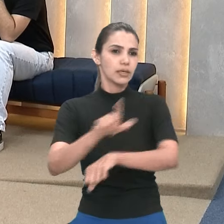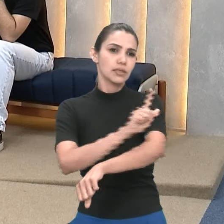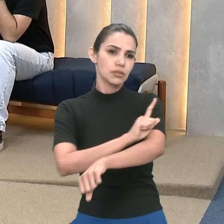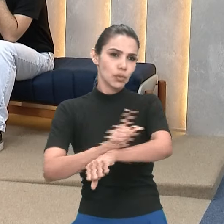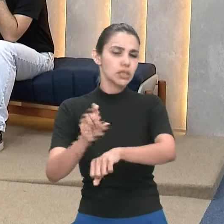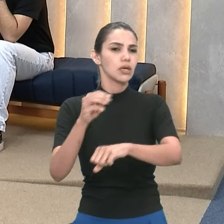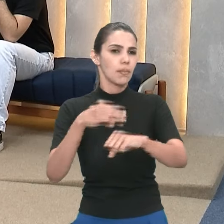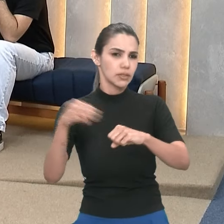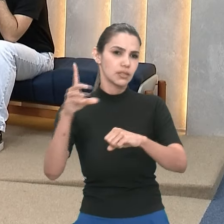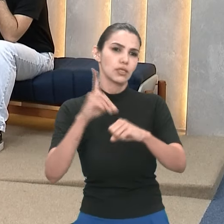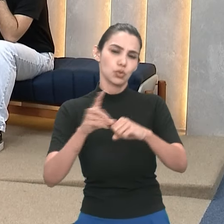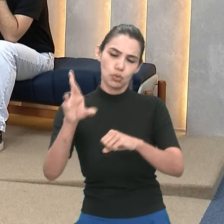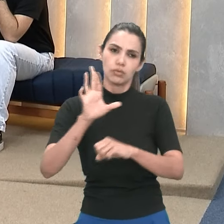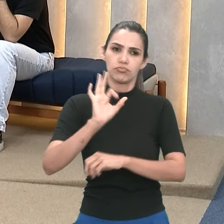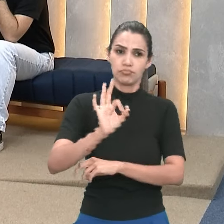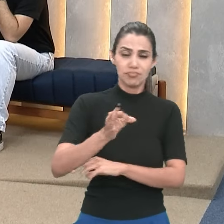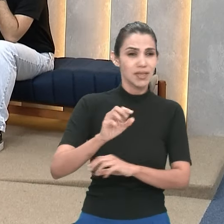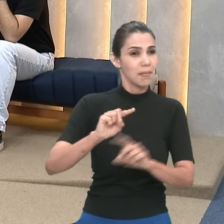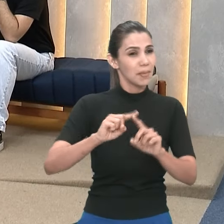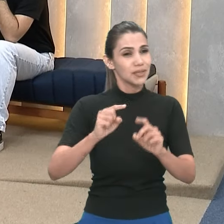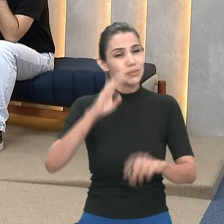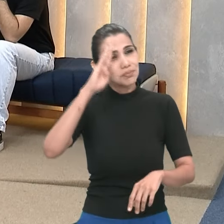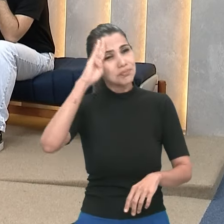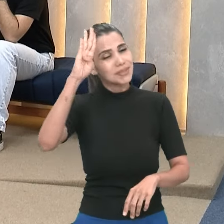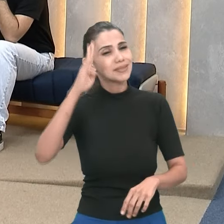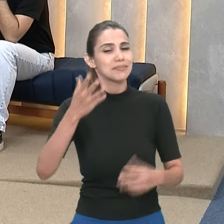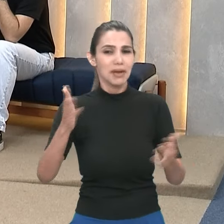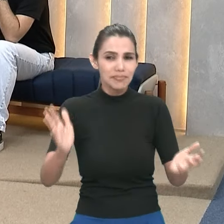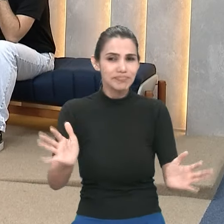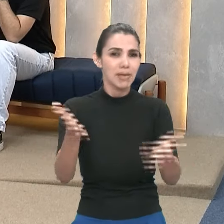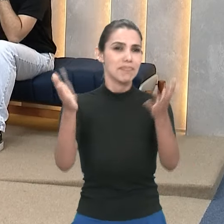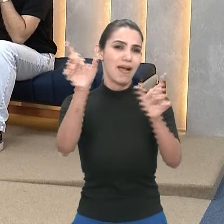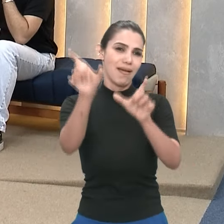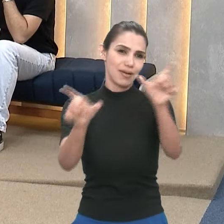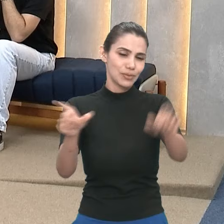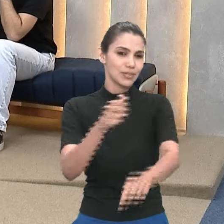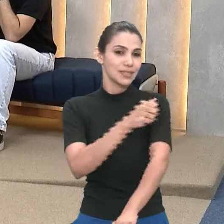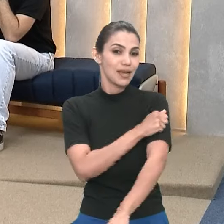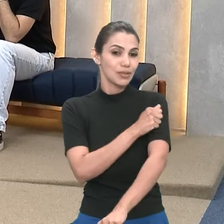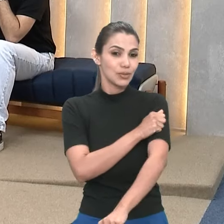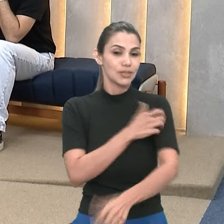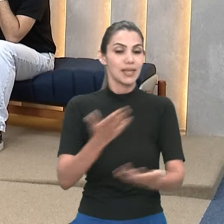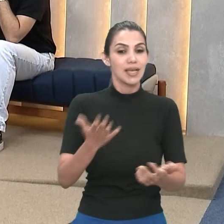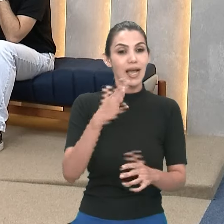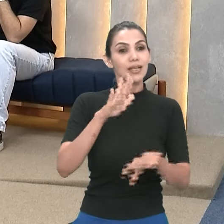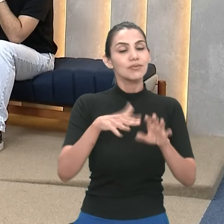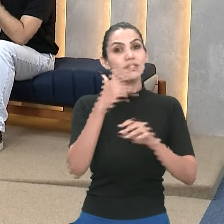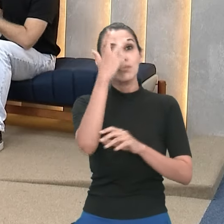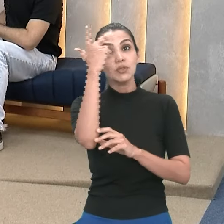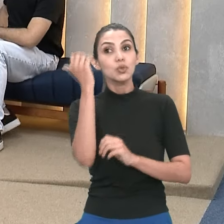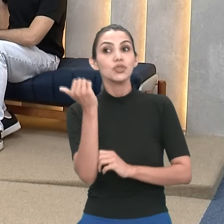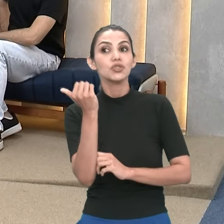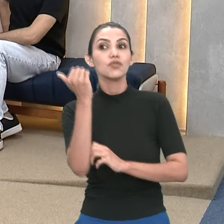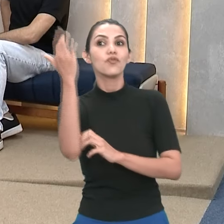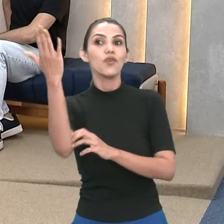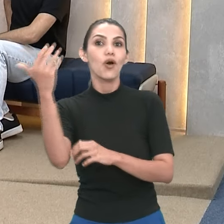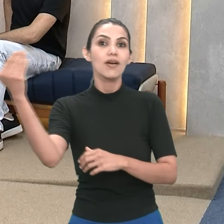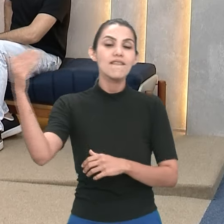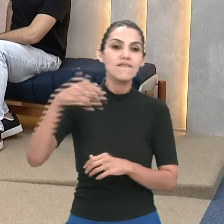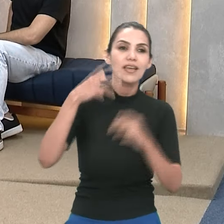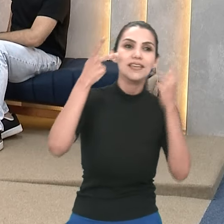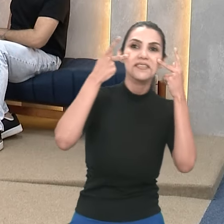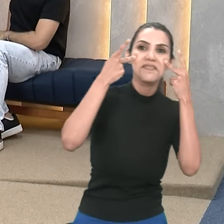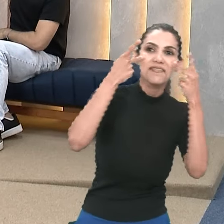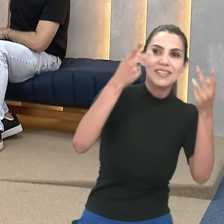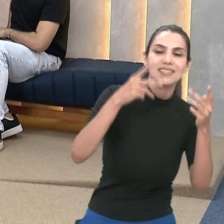doutorado, e é isso. Eu acho que esse é o principal motivo. E, de repente, vem alguém de fora, né, conversar outras coisas, porque o evento, ele